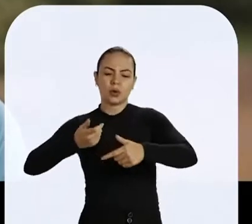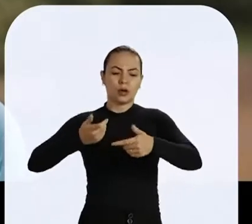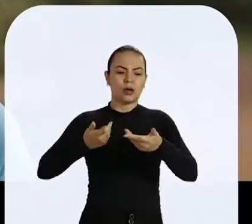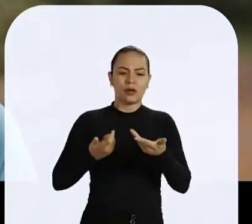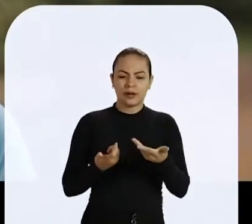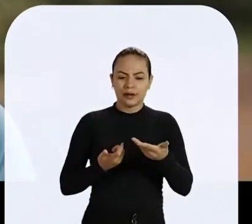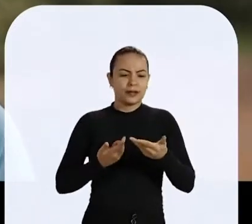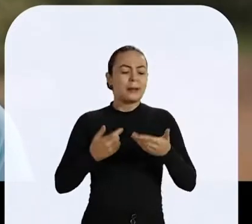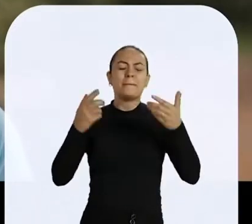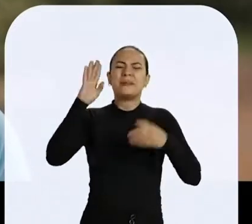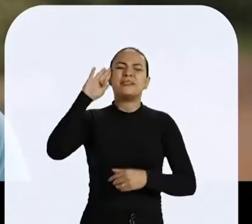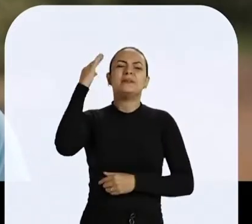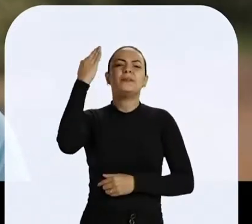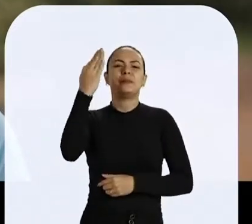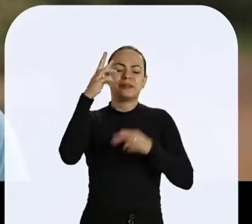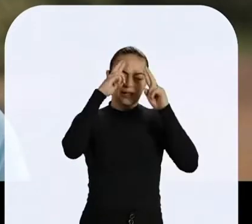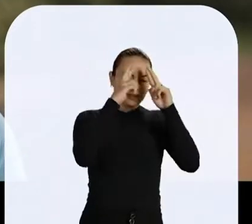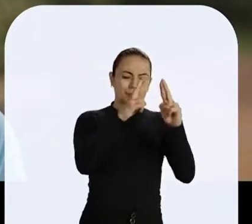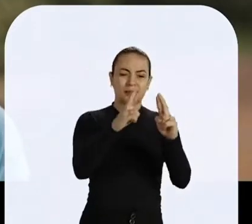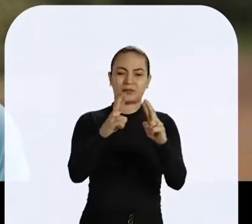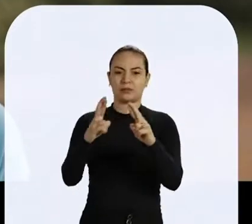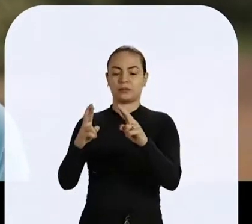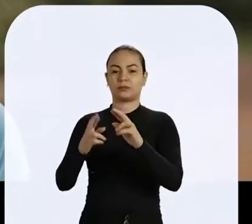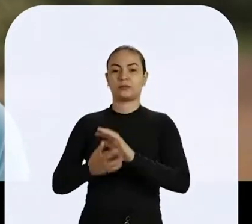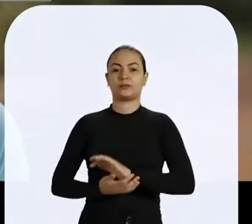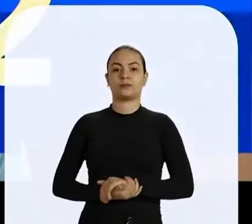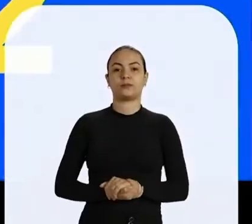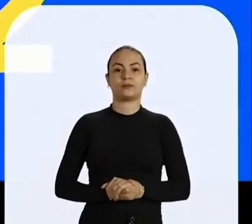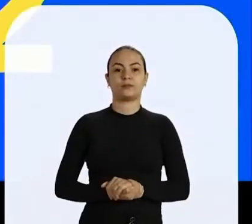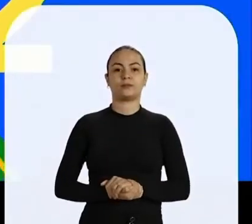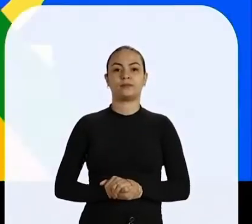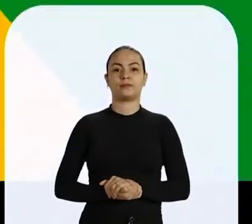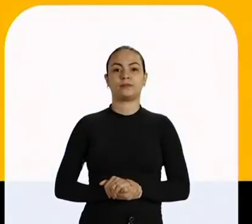economia forte e, principalmente, respeito.